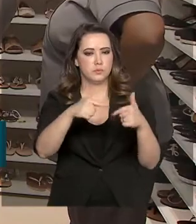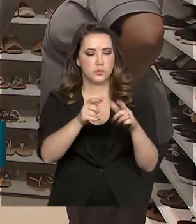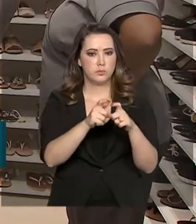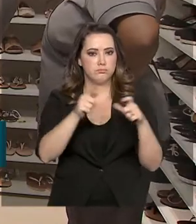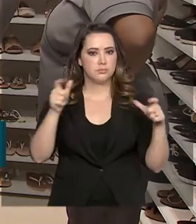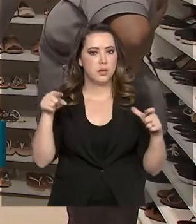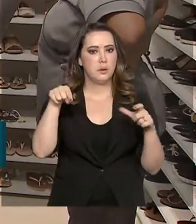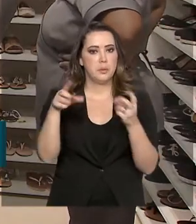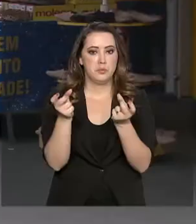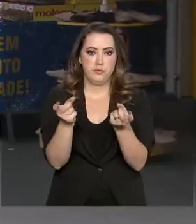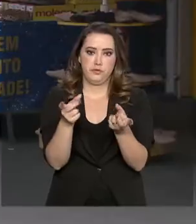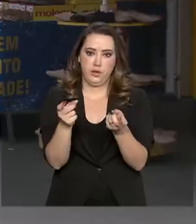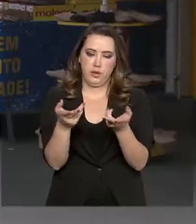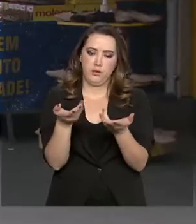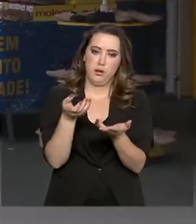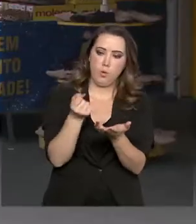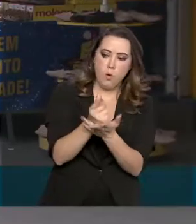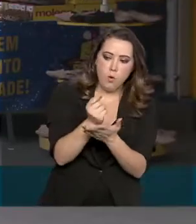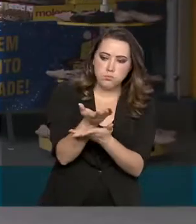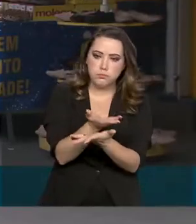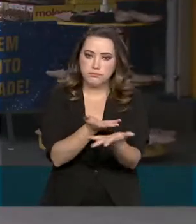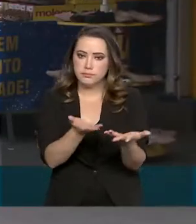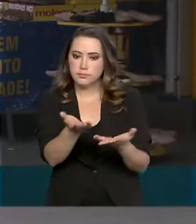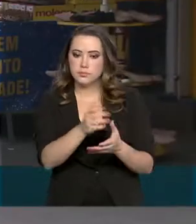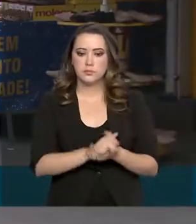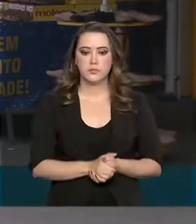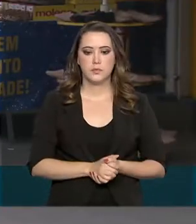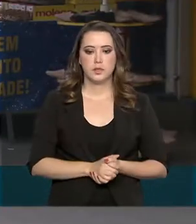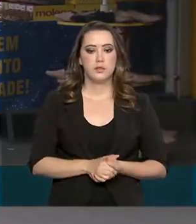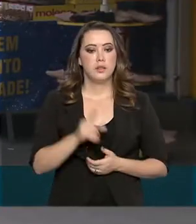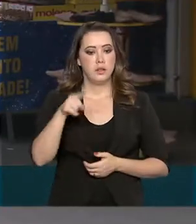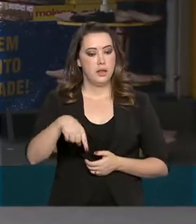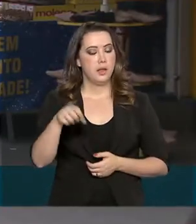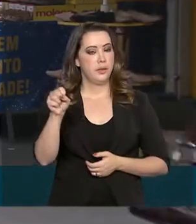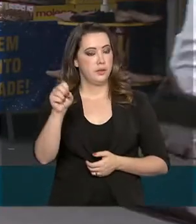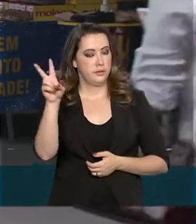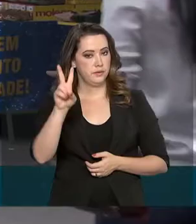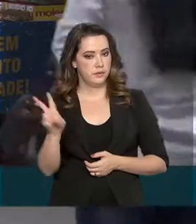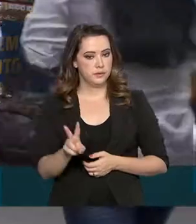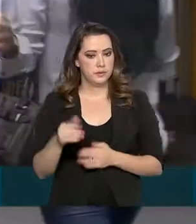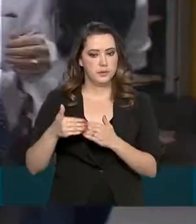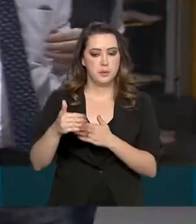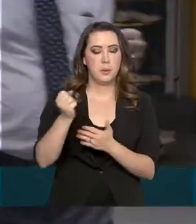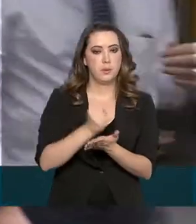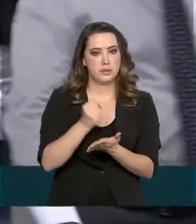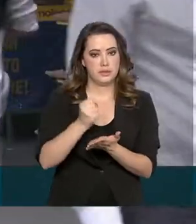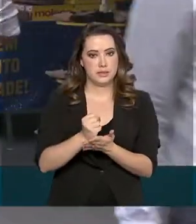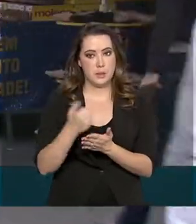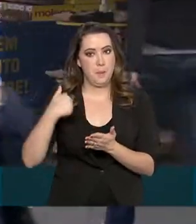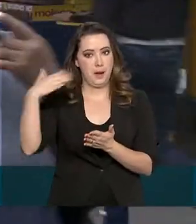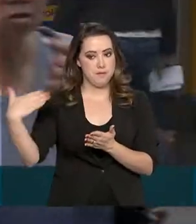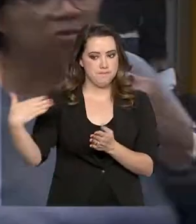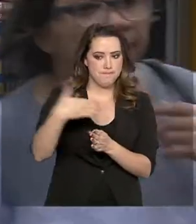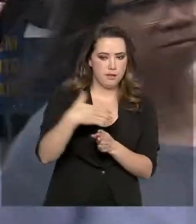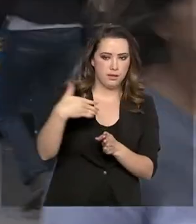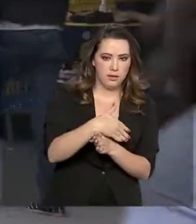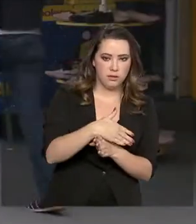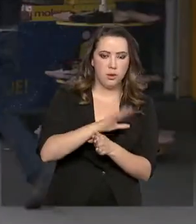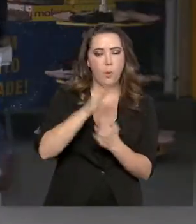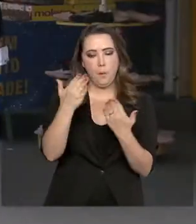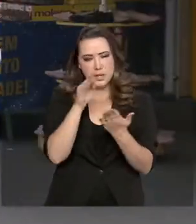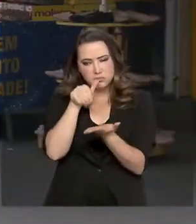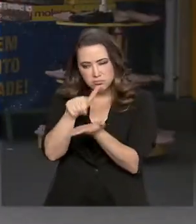oferecida pelo comércio. Pelo oitavo mês seguido, o país teve mais contratações do que demissões. Quatro das cinco